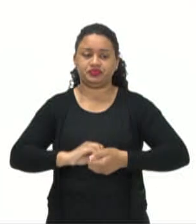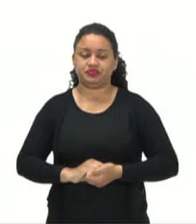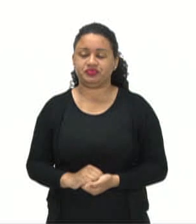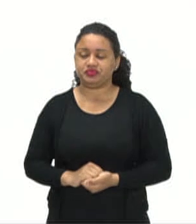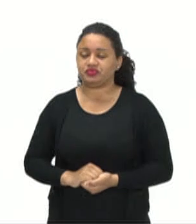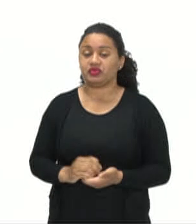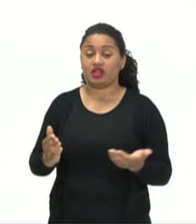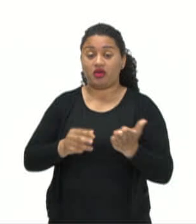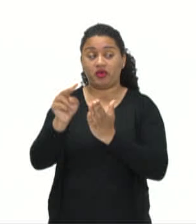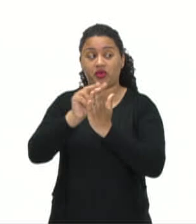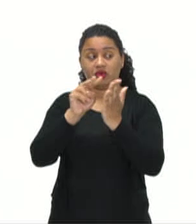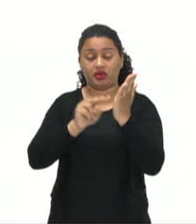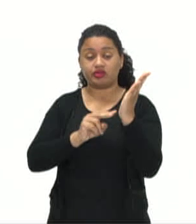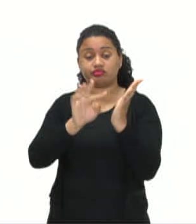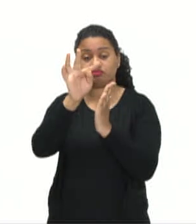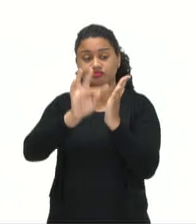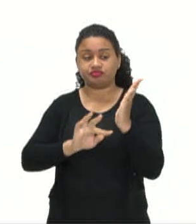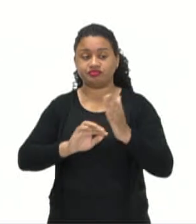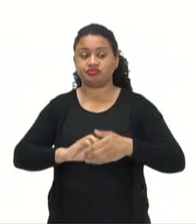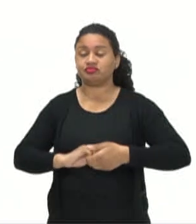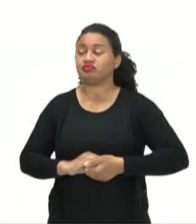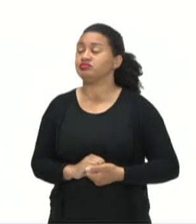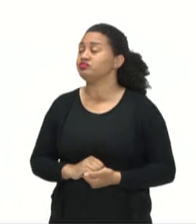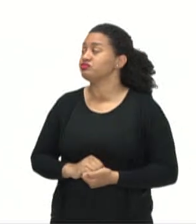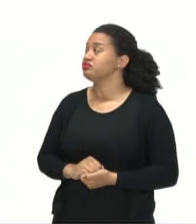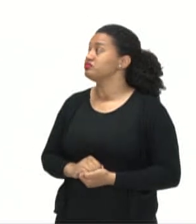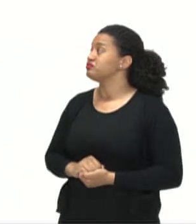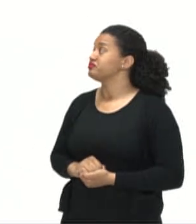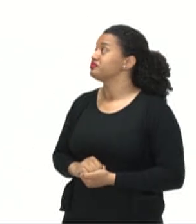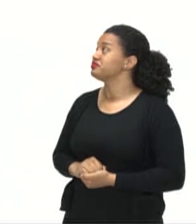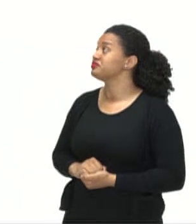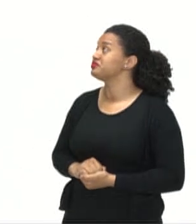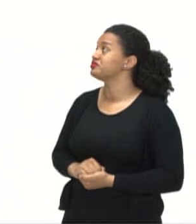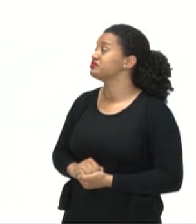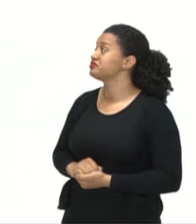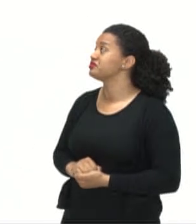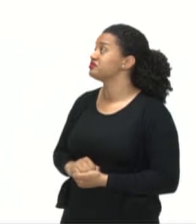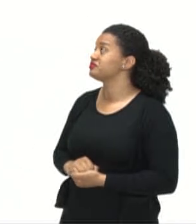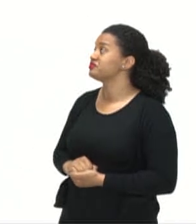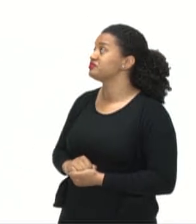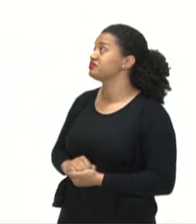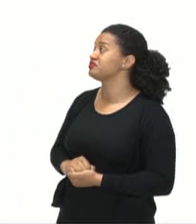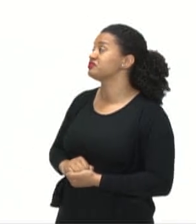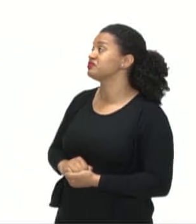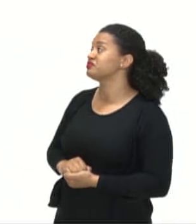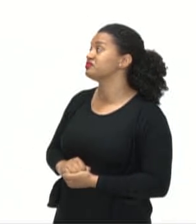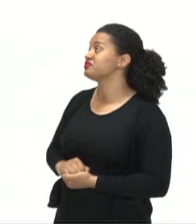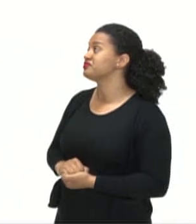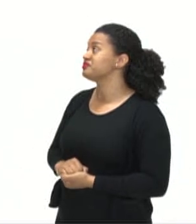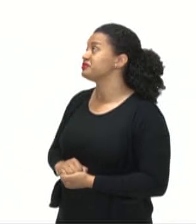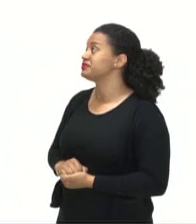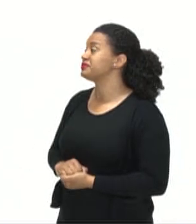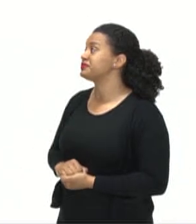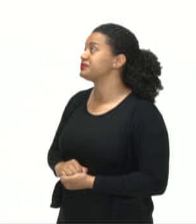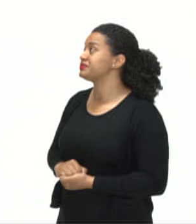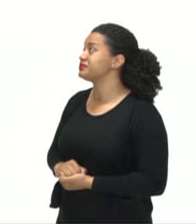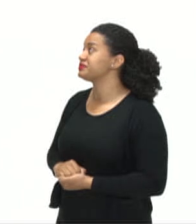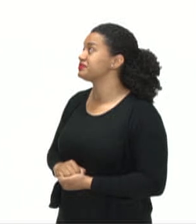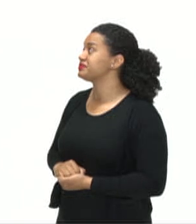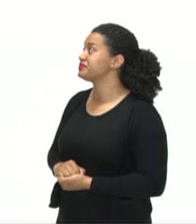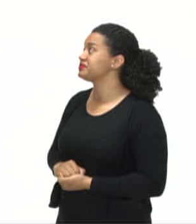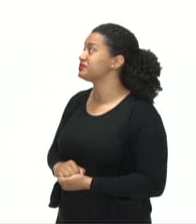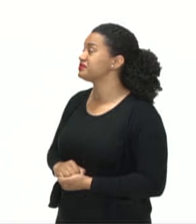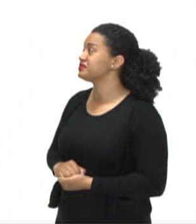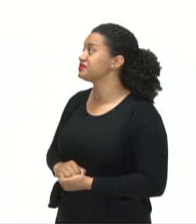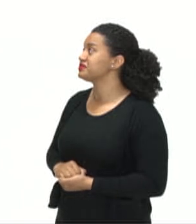this photo, you can see my cousin standing next to me. His sister, who is my